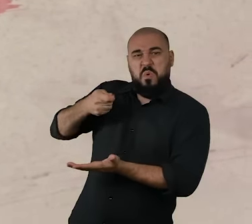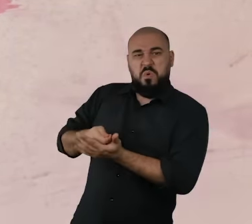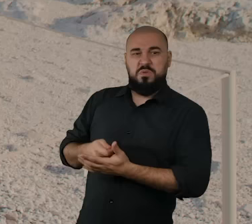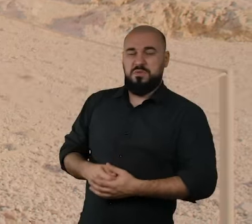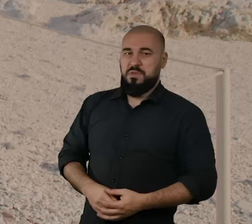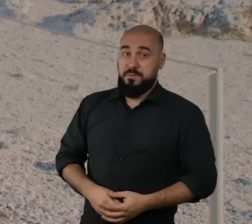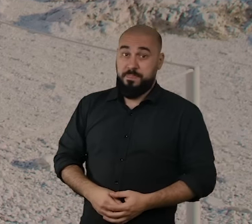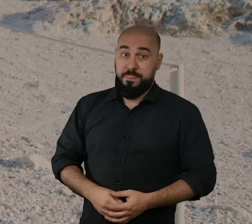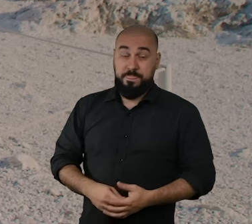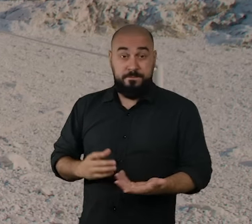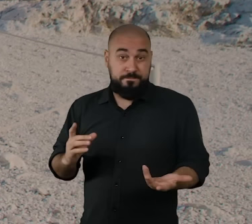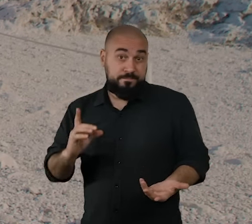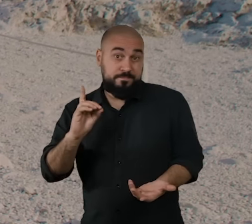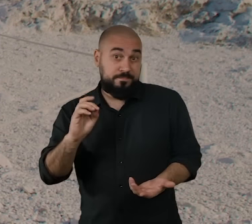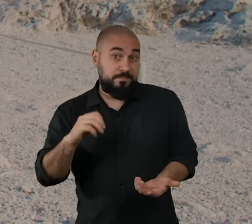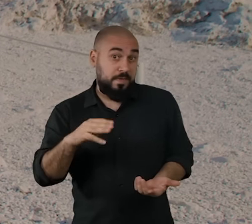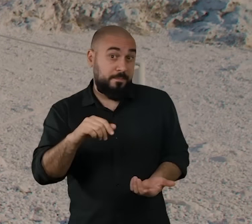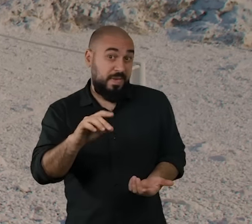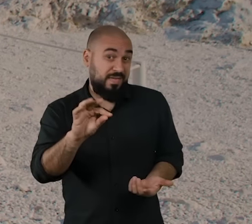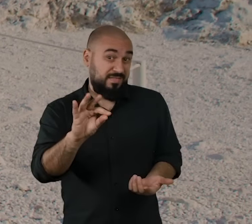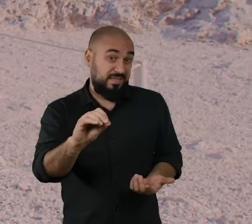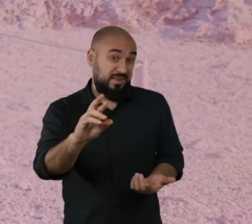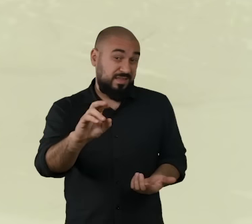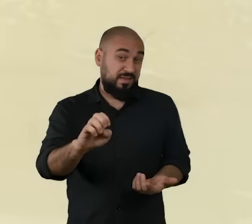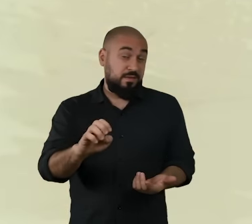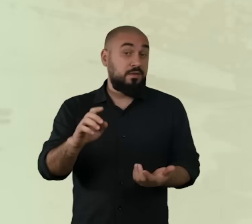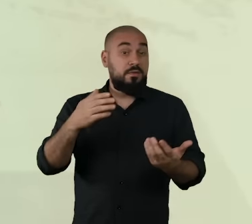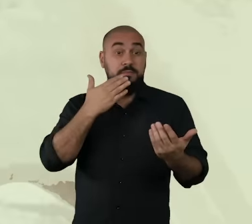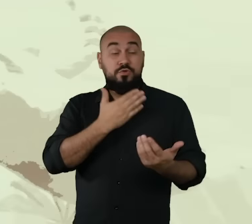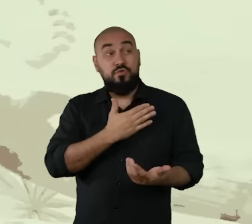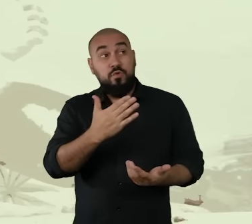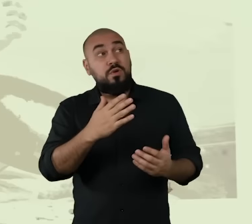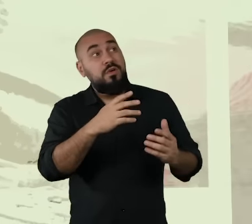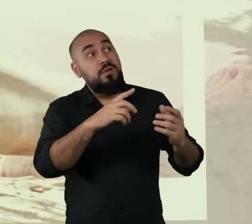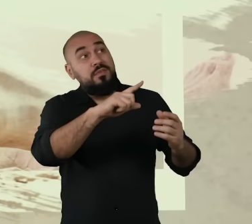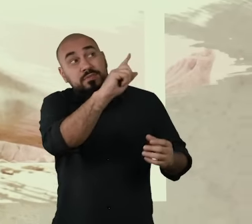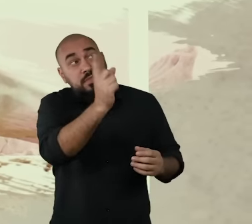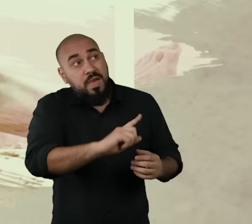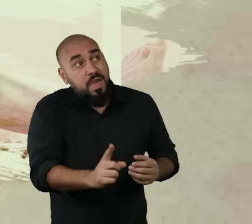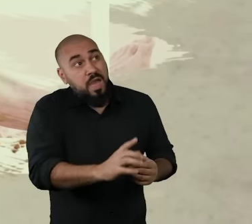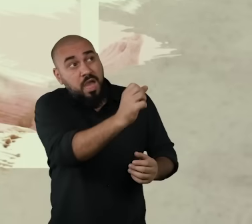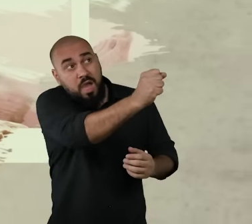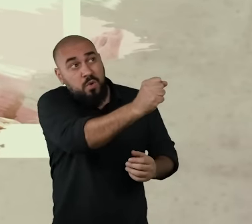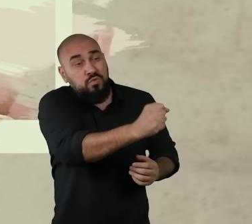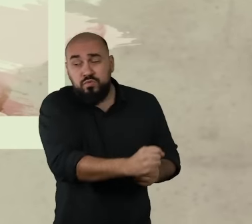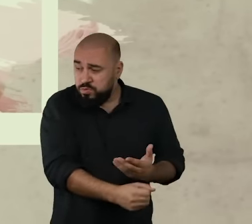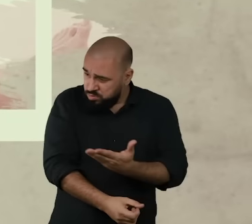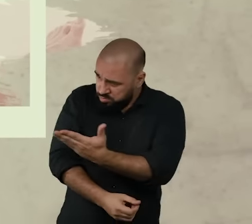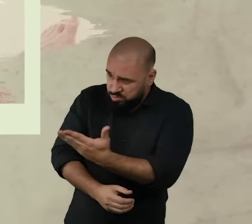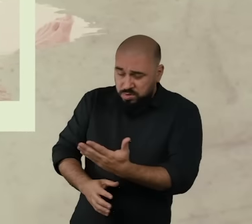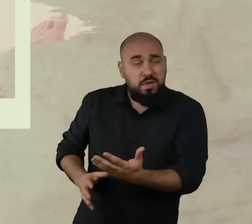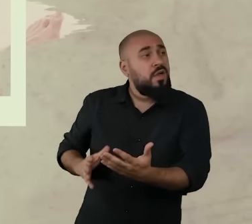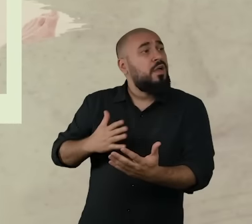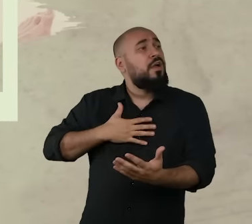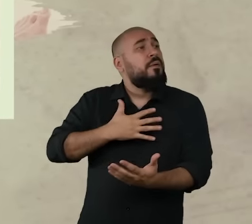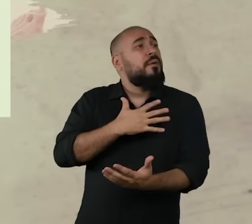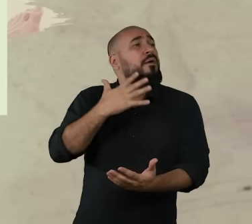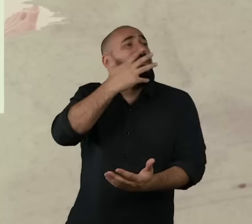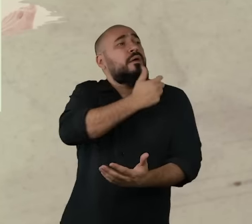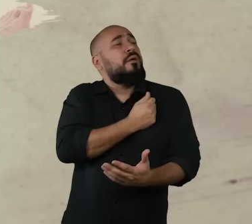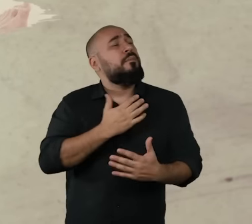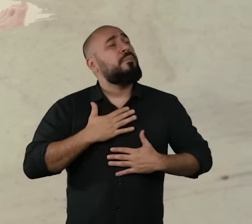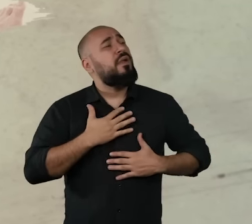virtude disso, Deméter então correu pedindo a Zeus que pudesse intervir, retirando do mundo dos mortos a sua filha